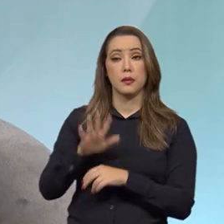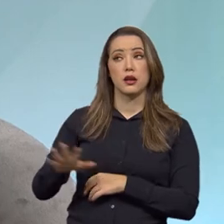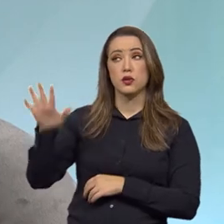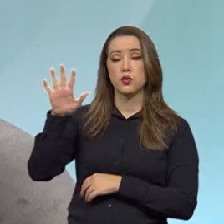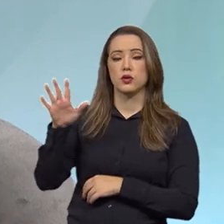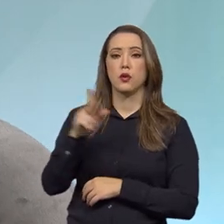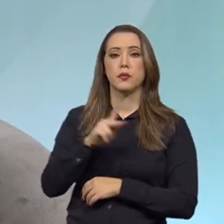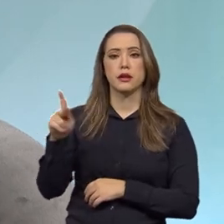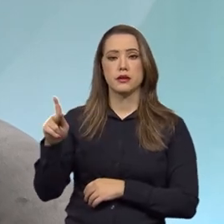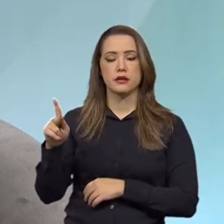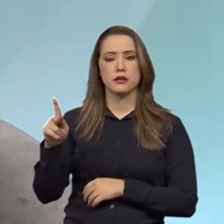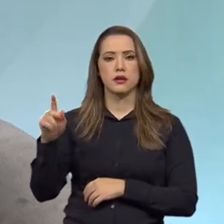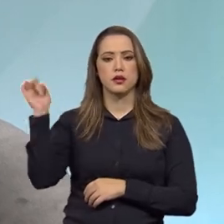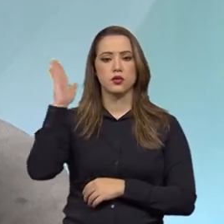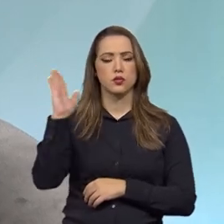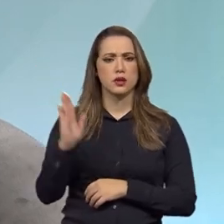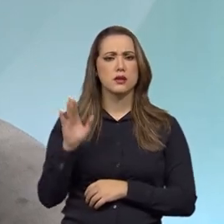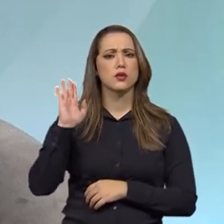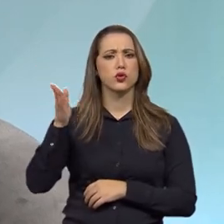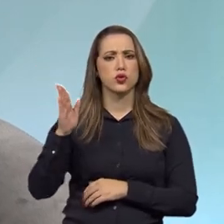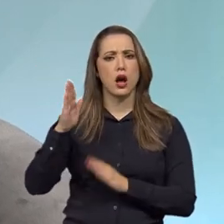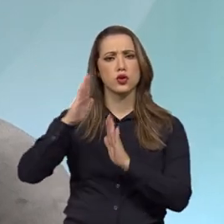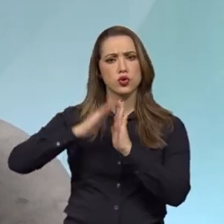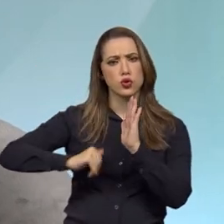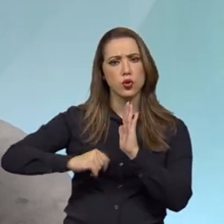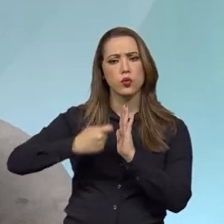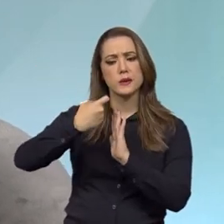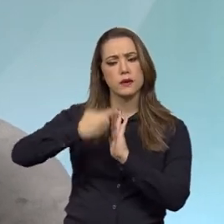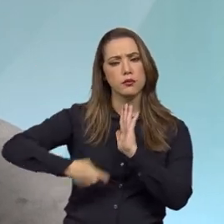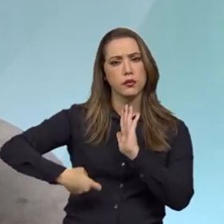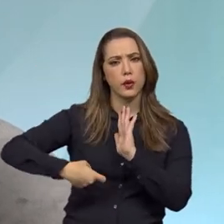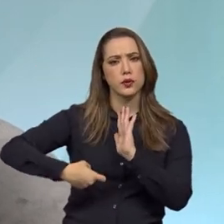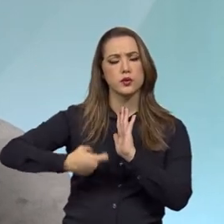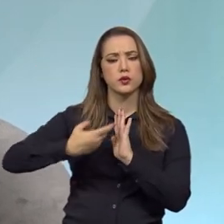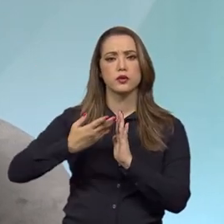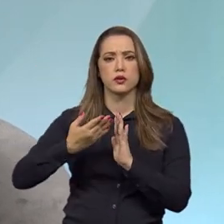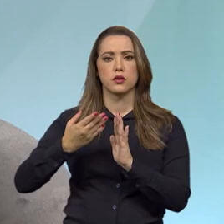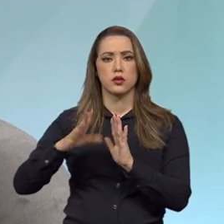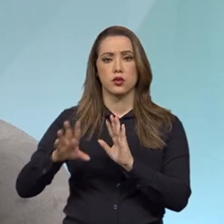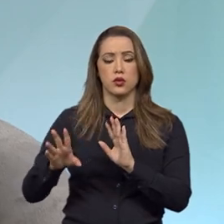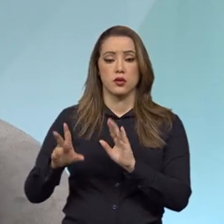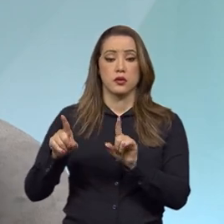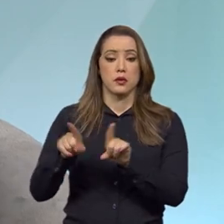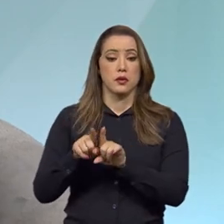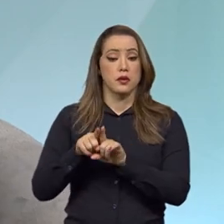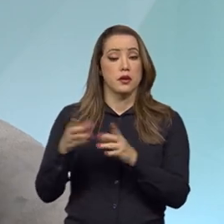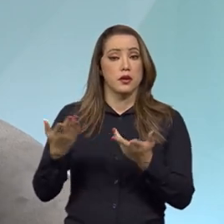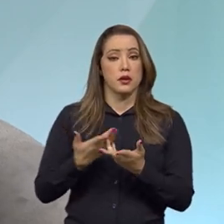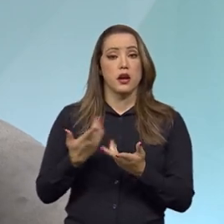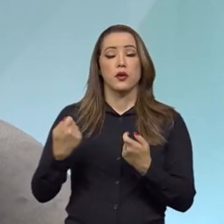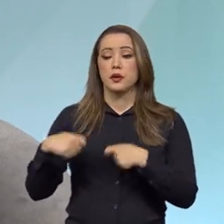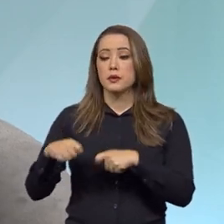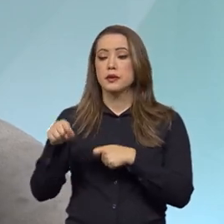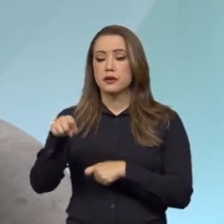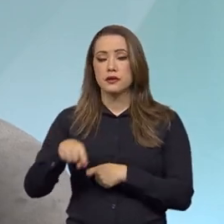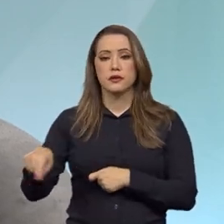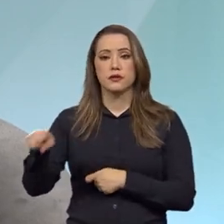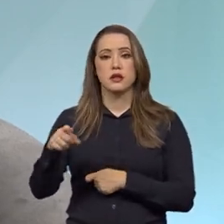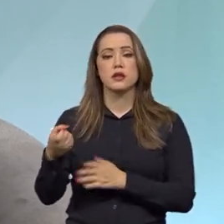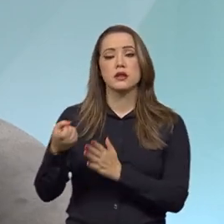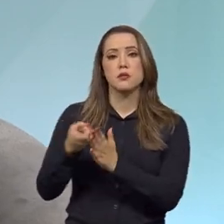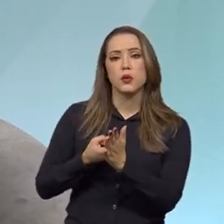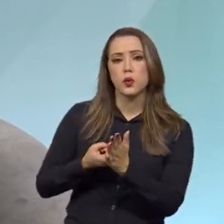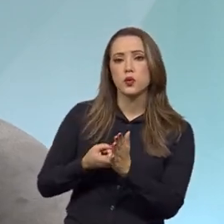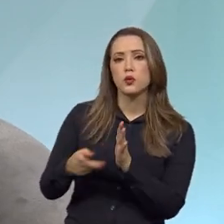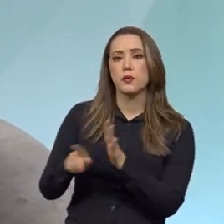já baixou os impostos federais, até retirou na prática a tributação federal e agora remanesce esse atributo estadual,